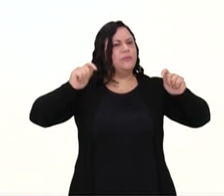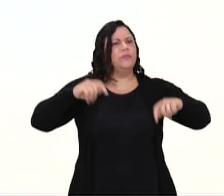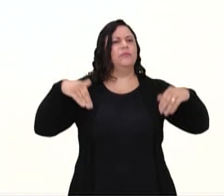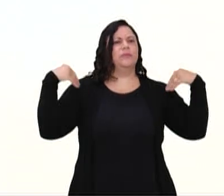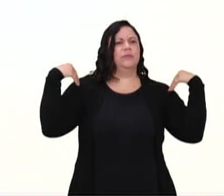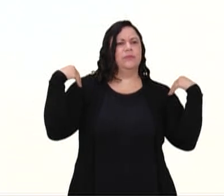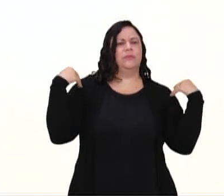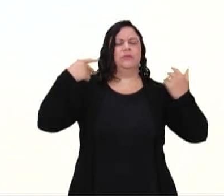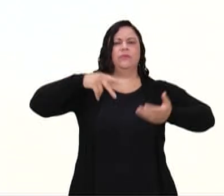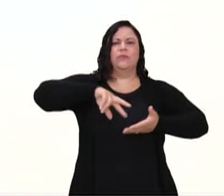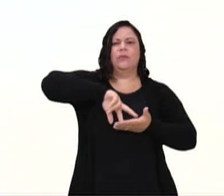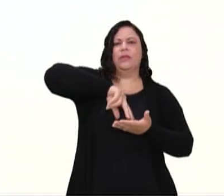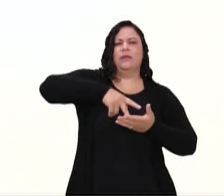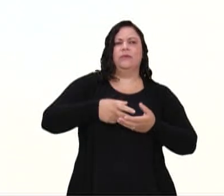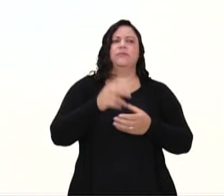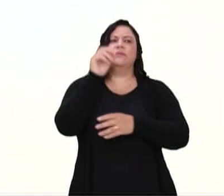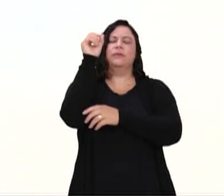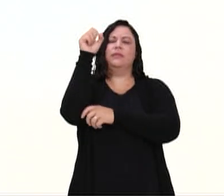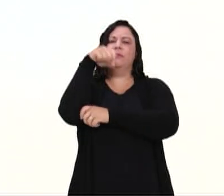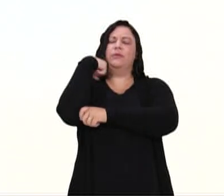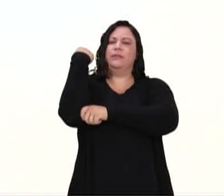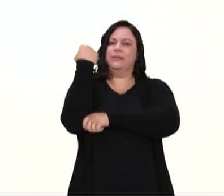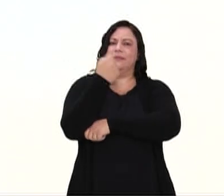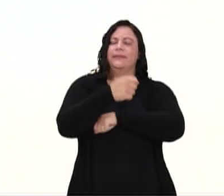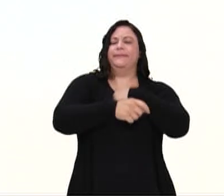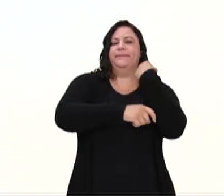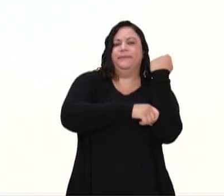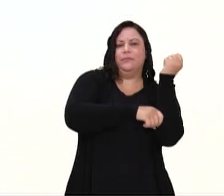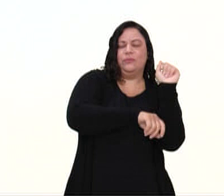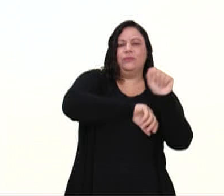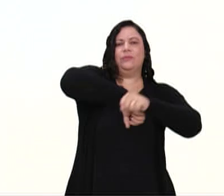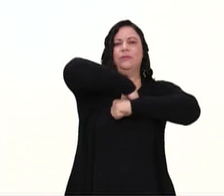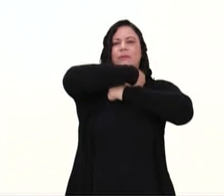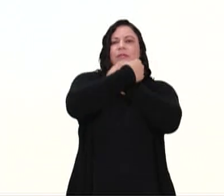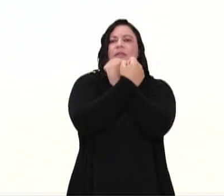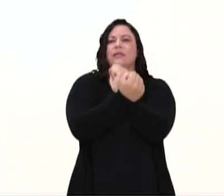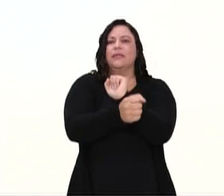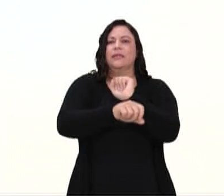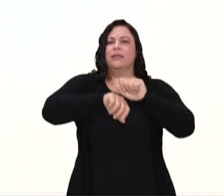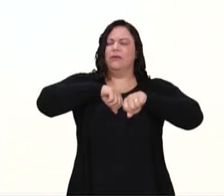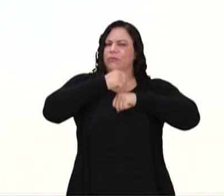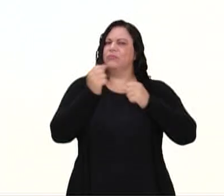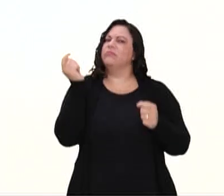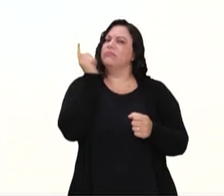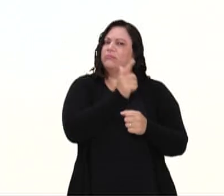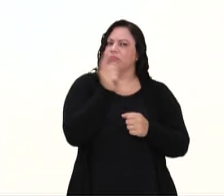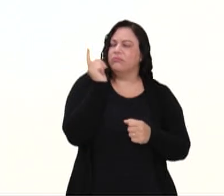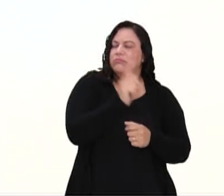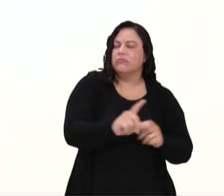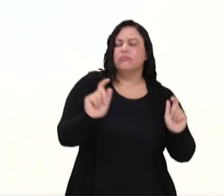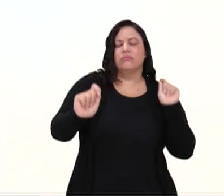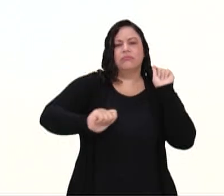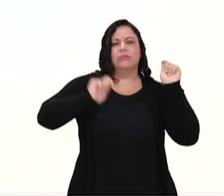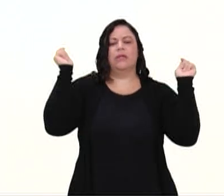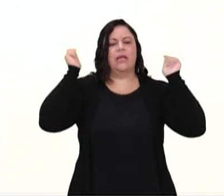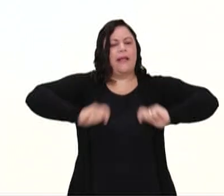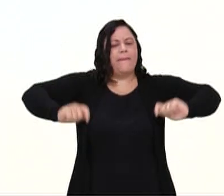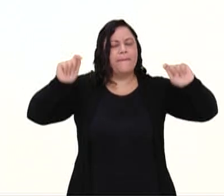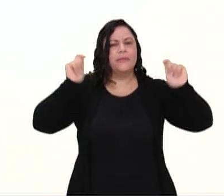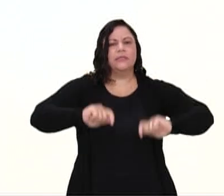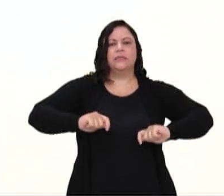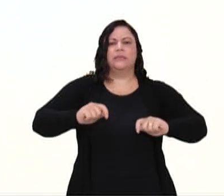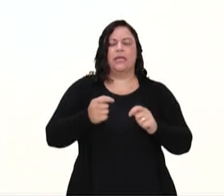flexibilidade, que é a capacidade de nós movimentarmos. Então, é a nossa amplitude de movimento. Por isso que trabalhar o